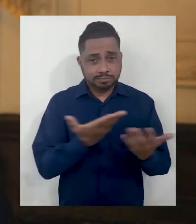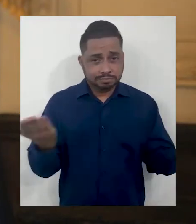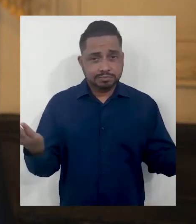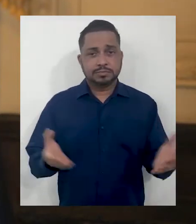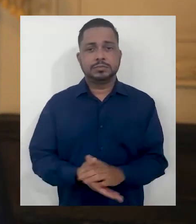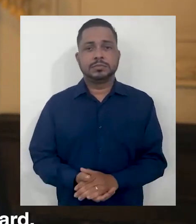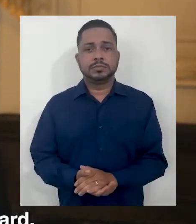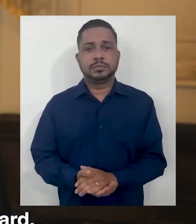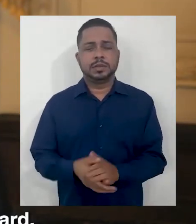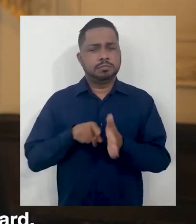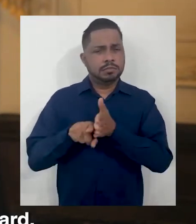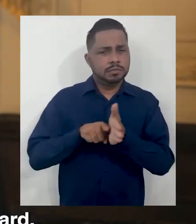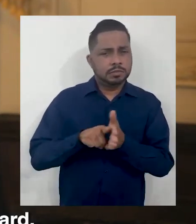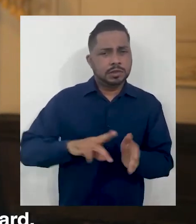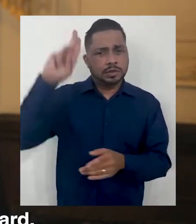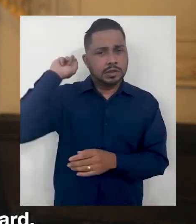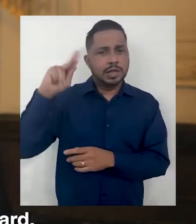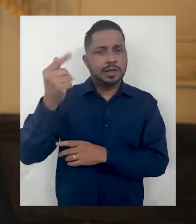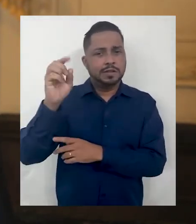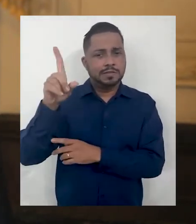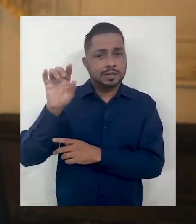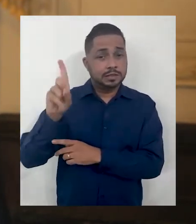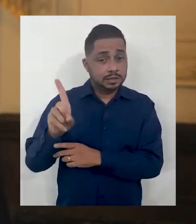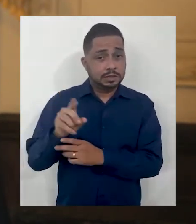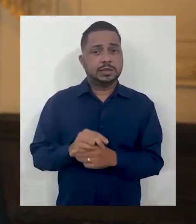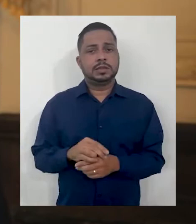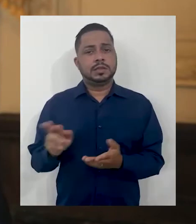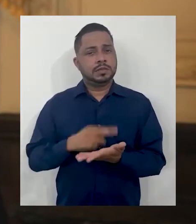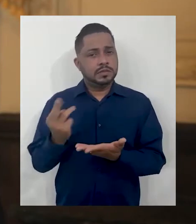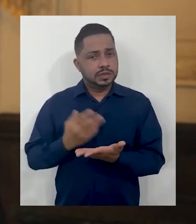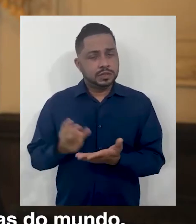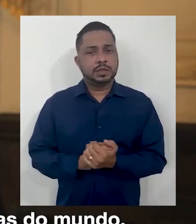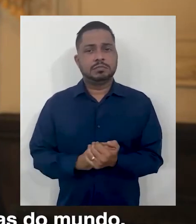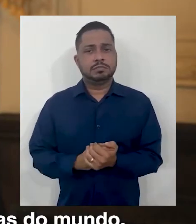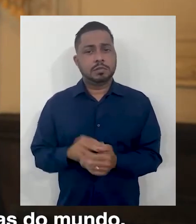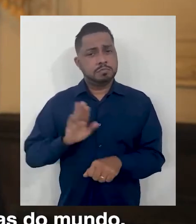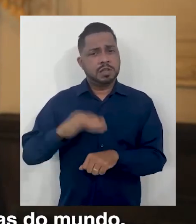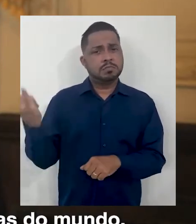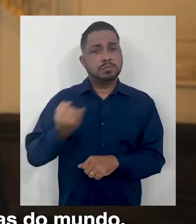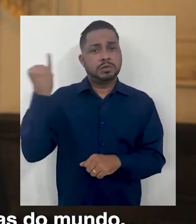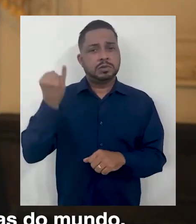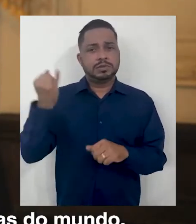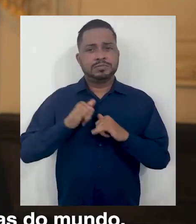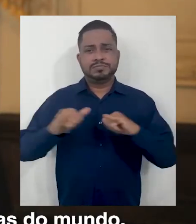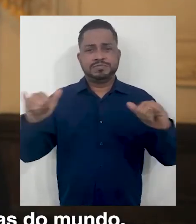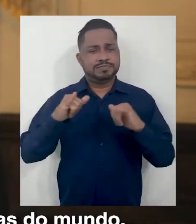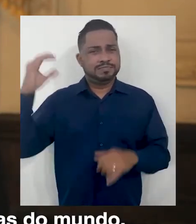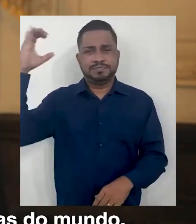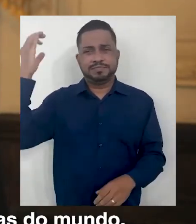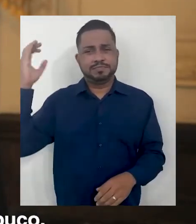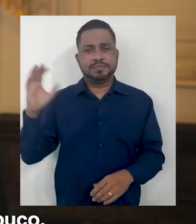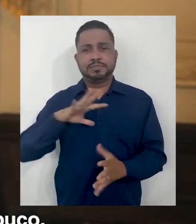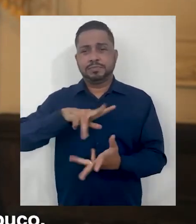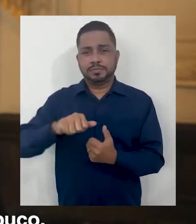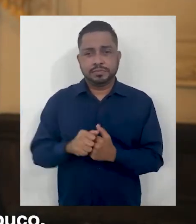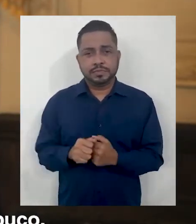Amigas e amigos, uma pesquisa da Universidade de Harvard, divulgada na revista Nature, uma das mais importantes publicações científicas do